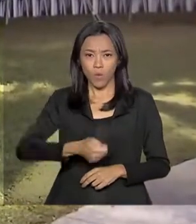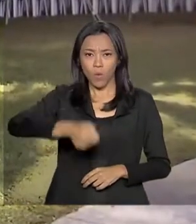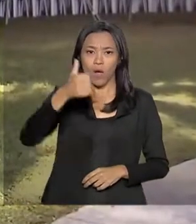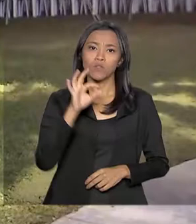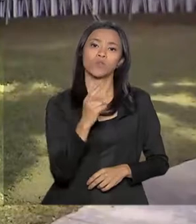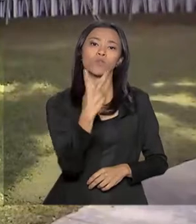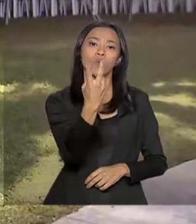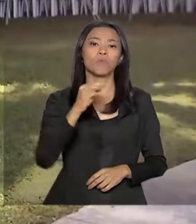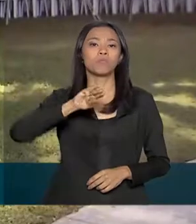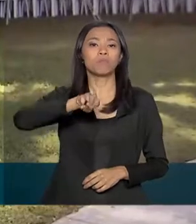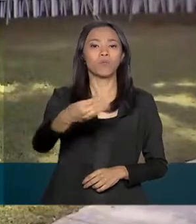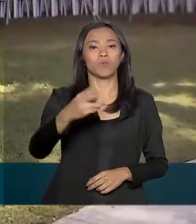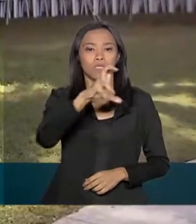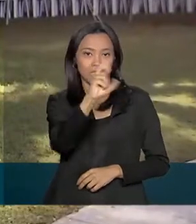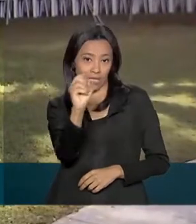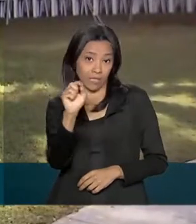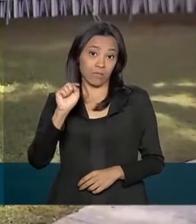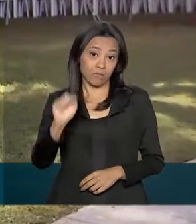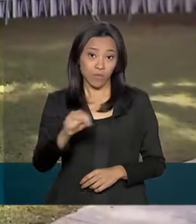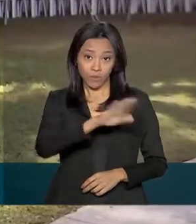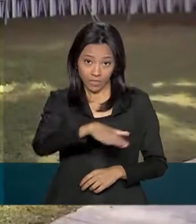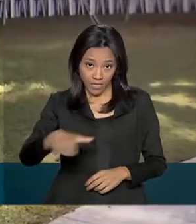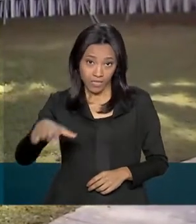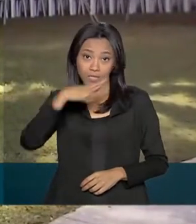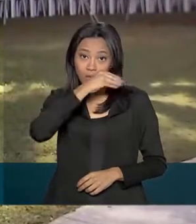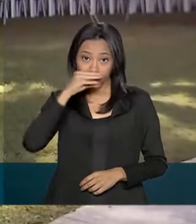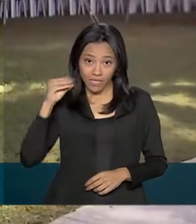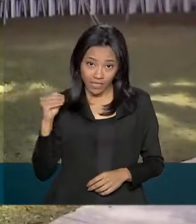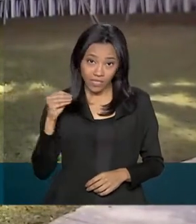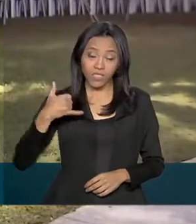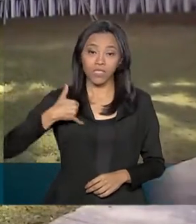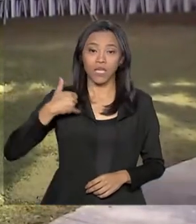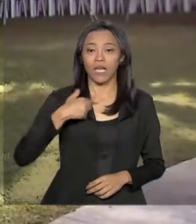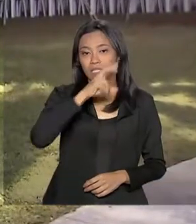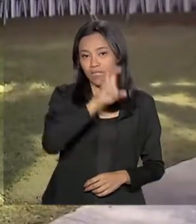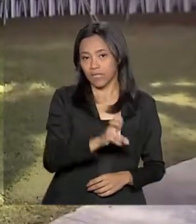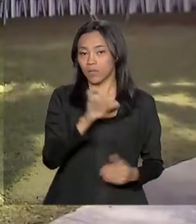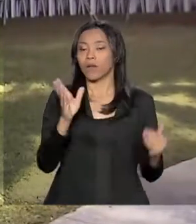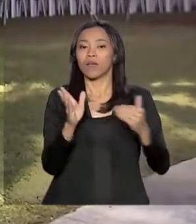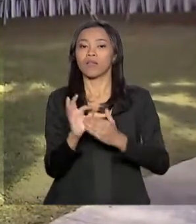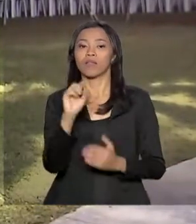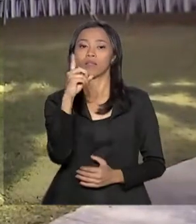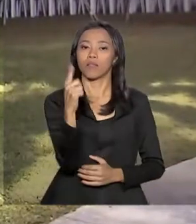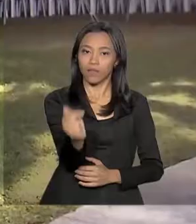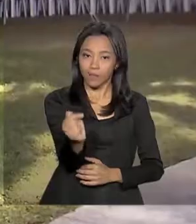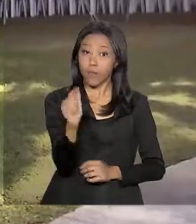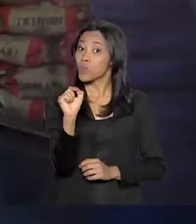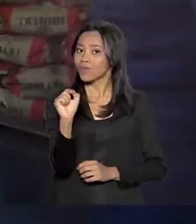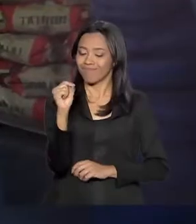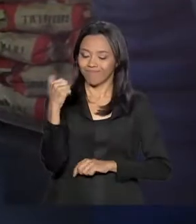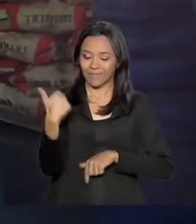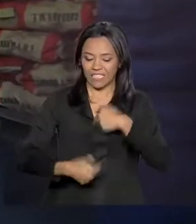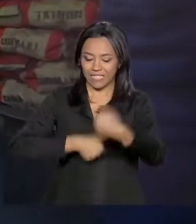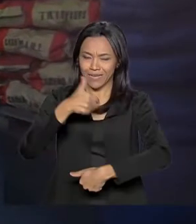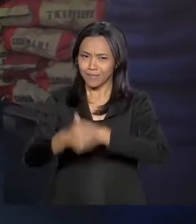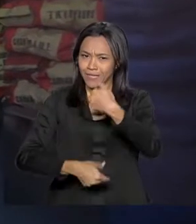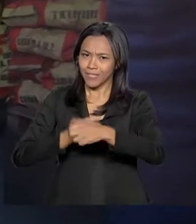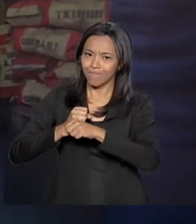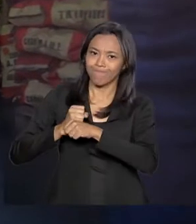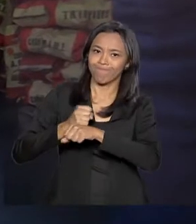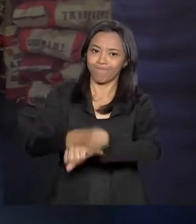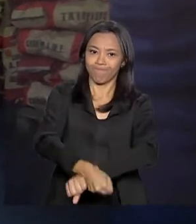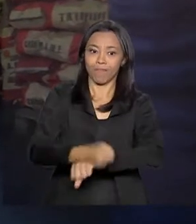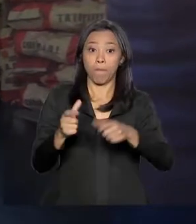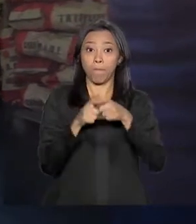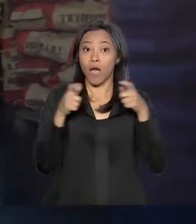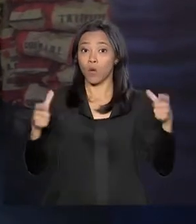2,5 milhões de crianças e adolescentes entre 5 e 17 anos trabalhando. As maiores taxas